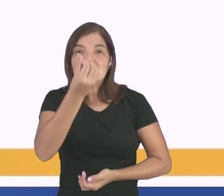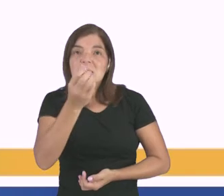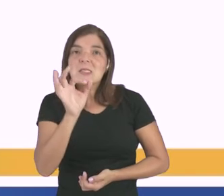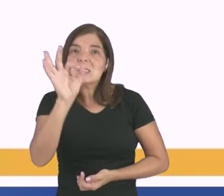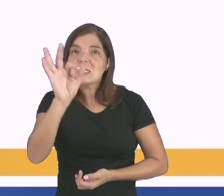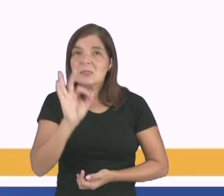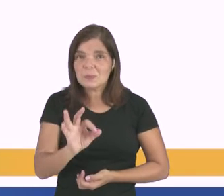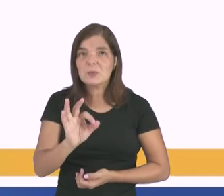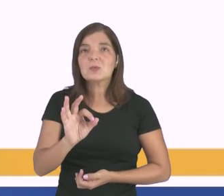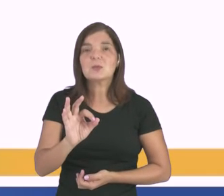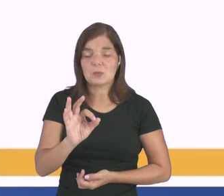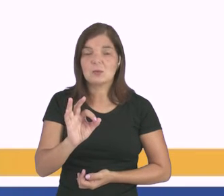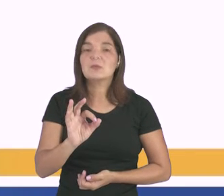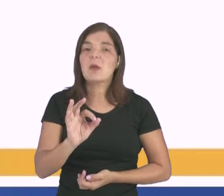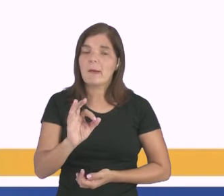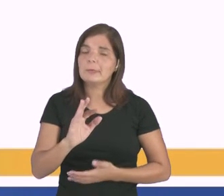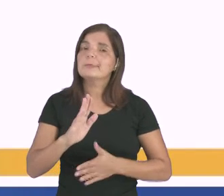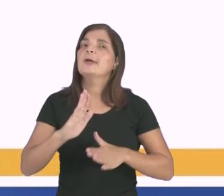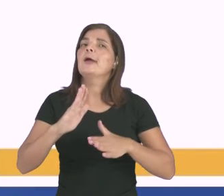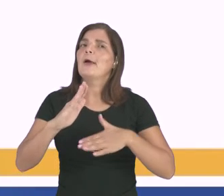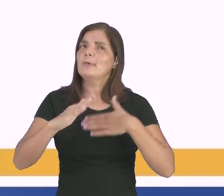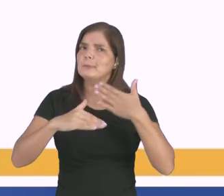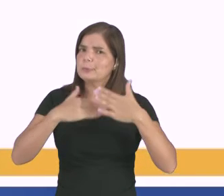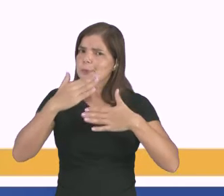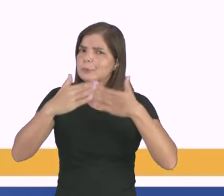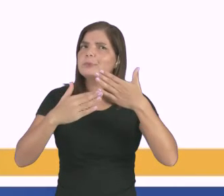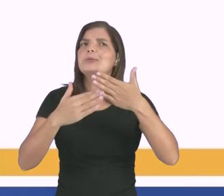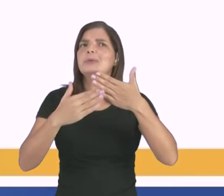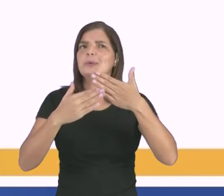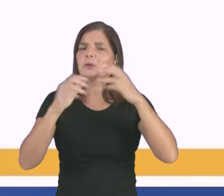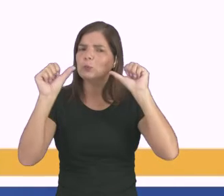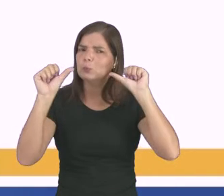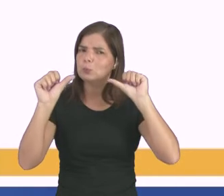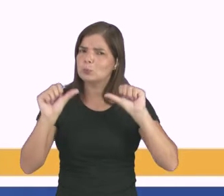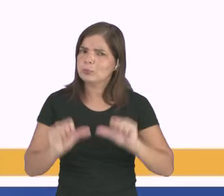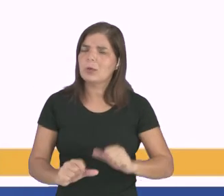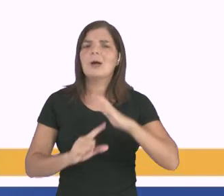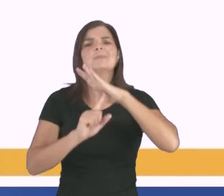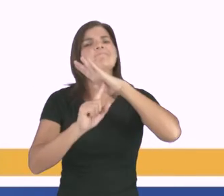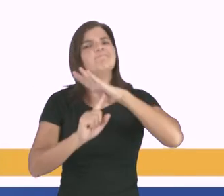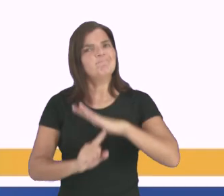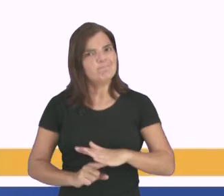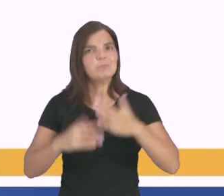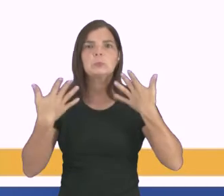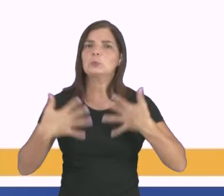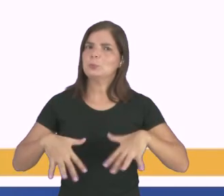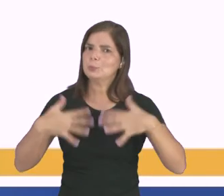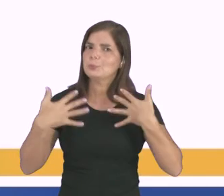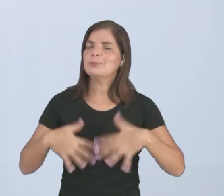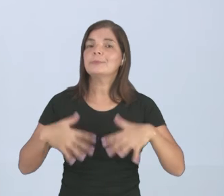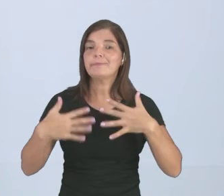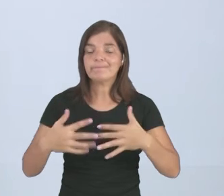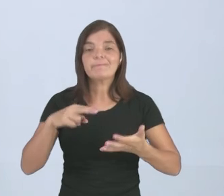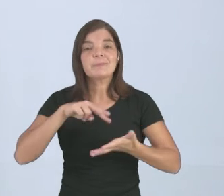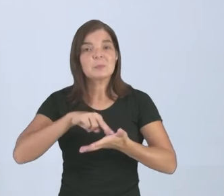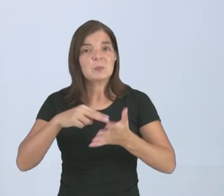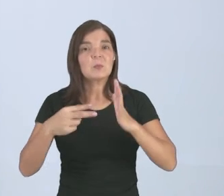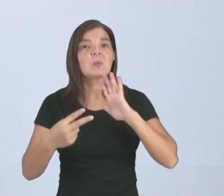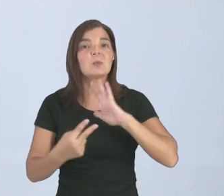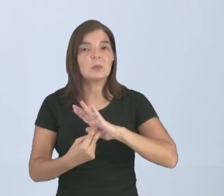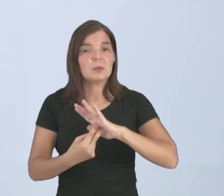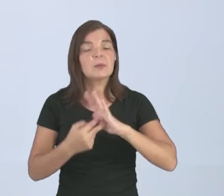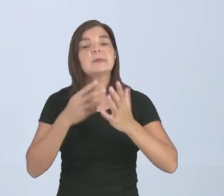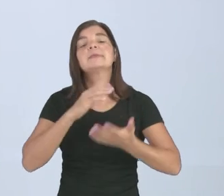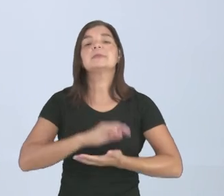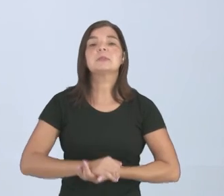% desse percentual dessas pessoas idosas, elas desenvolvem um quadro grave de depressão, ou seja, eles